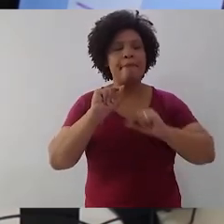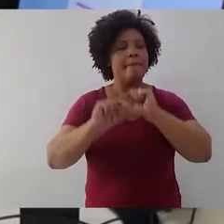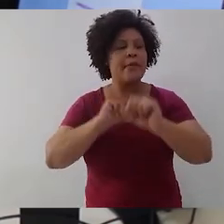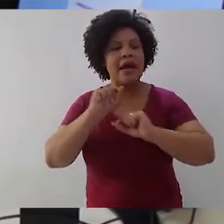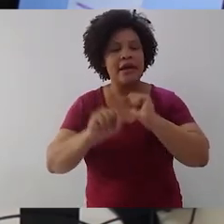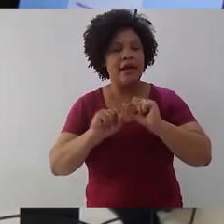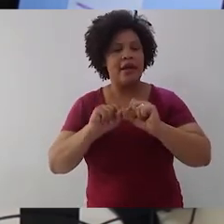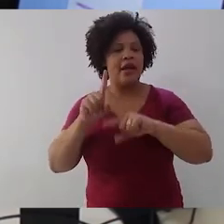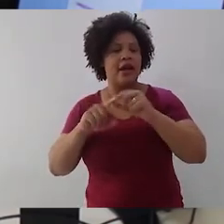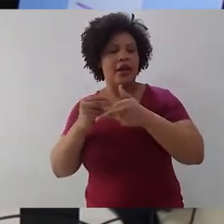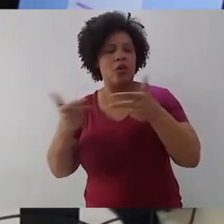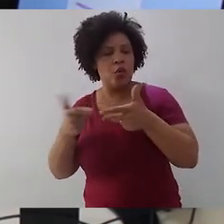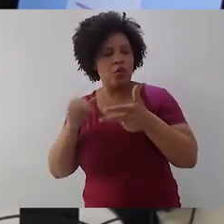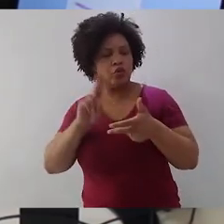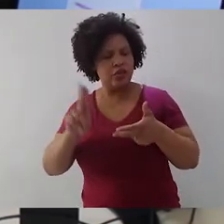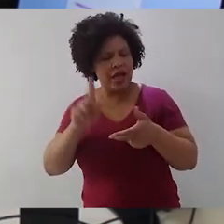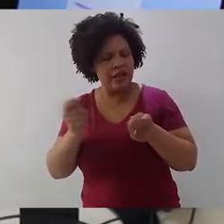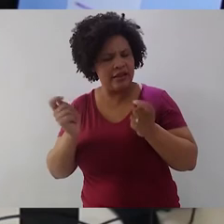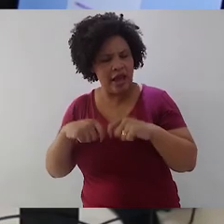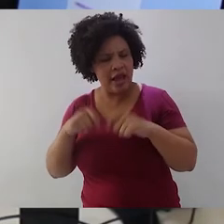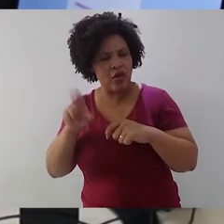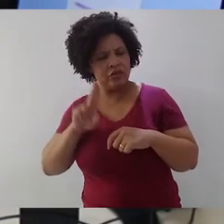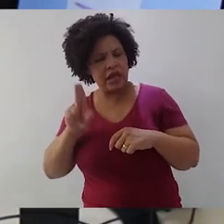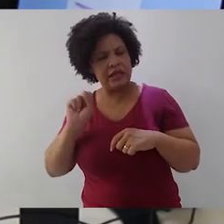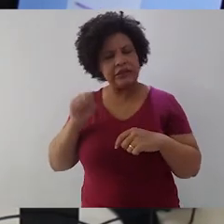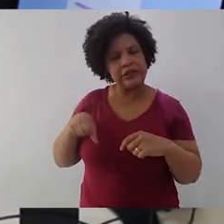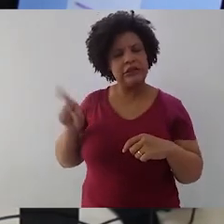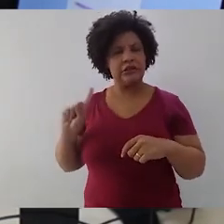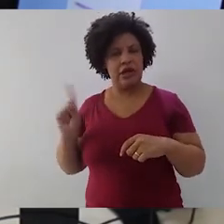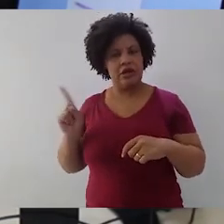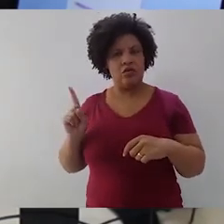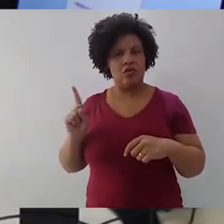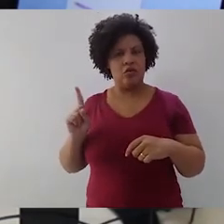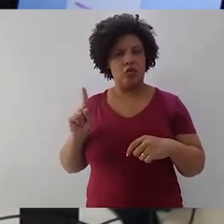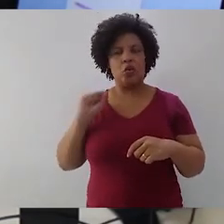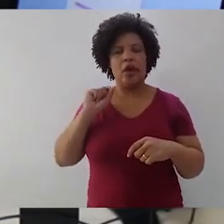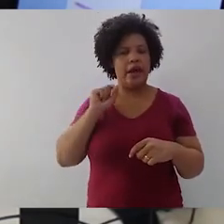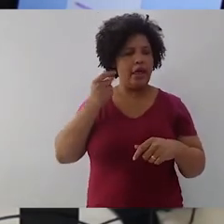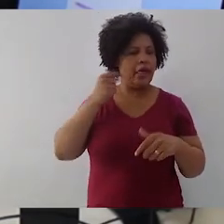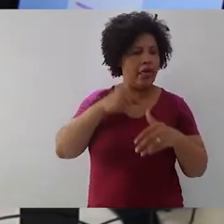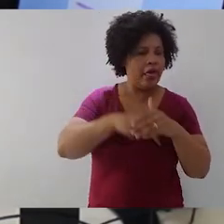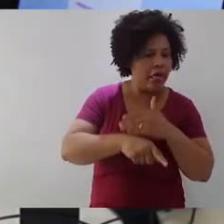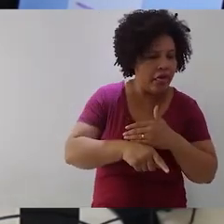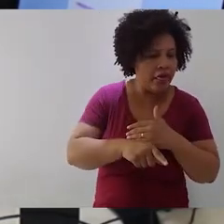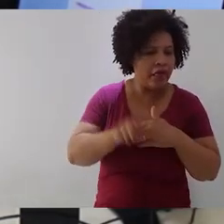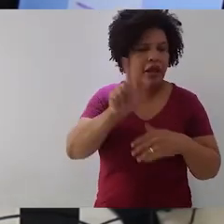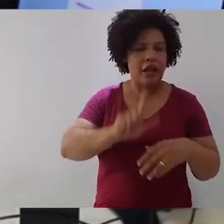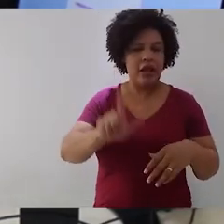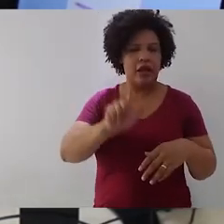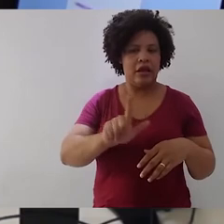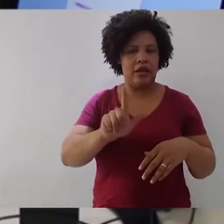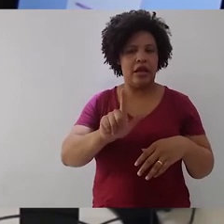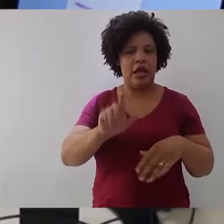cria para eu saber se eu quero ou não utilizá-lo. Então a gente não deve buscar virtudes absolutas na literatura. Por exemplo, é